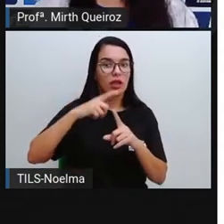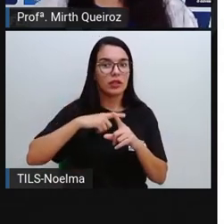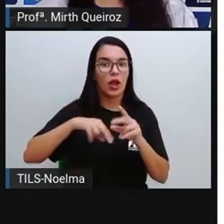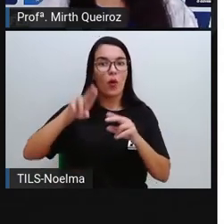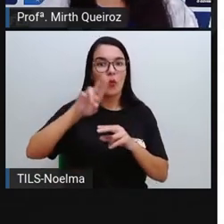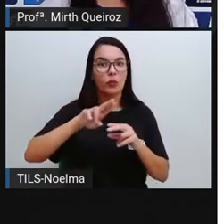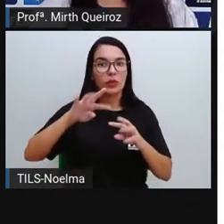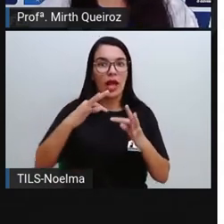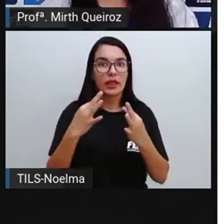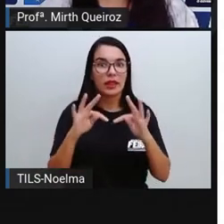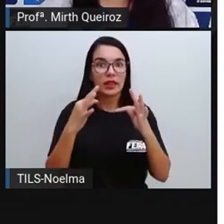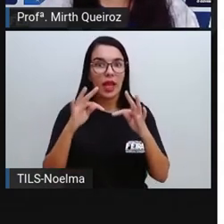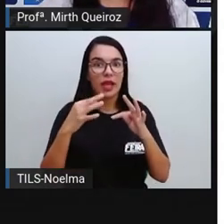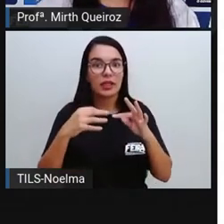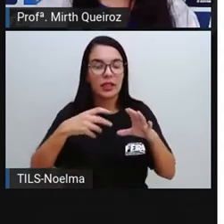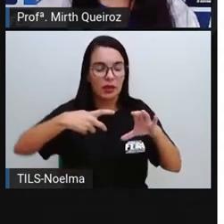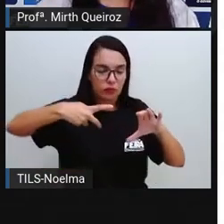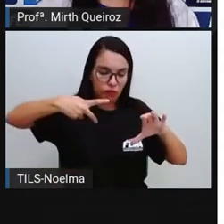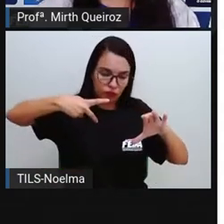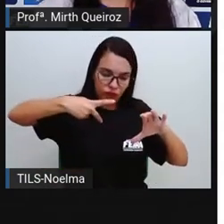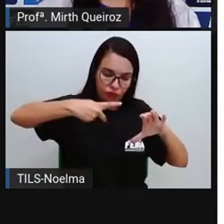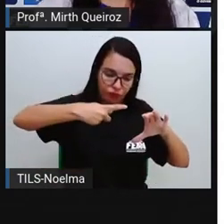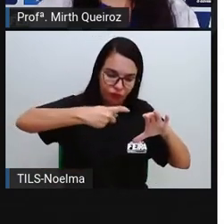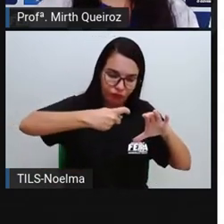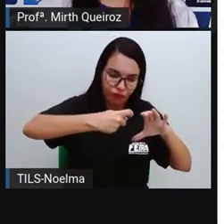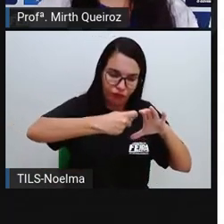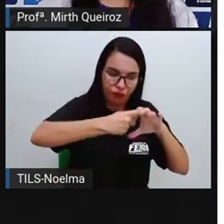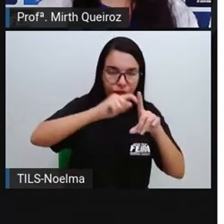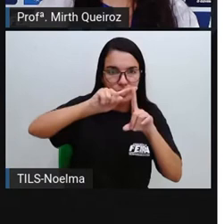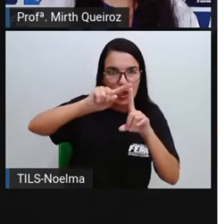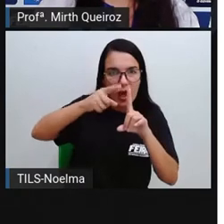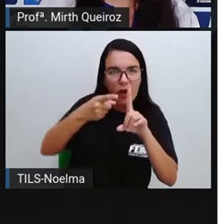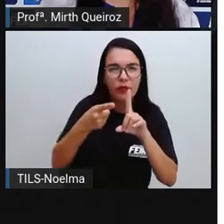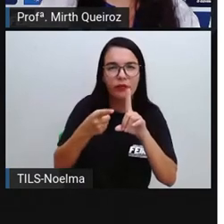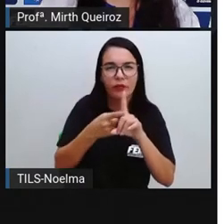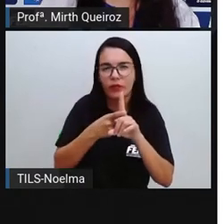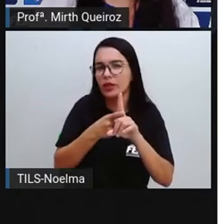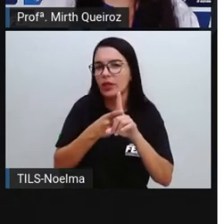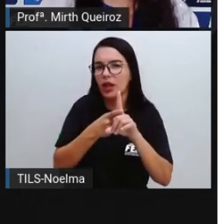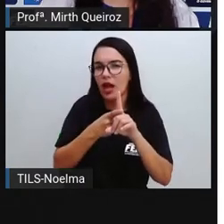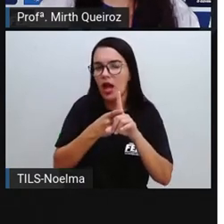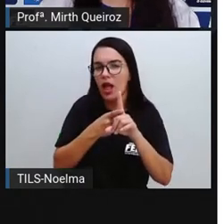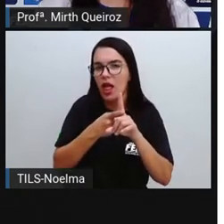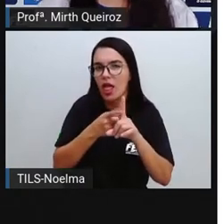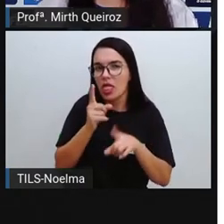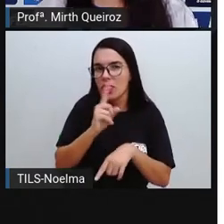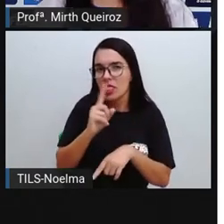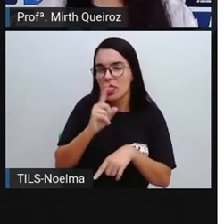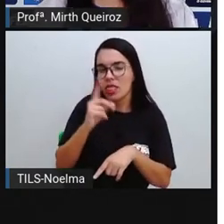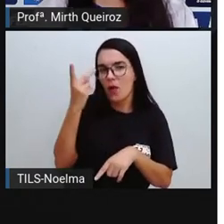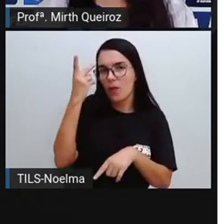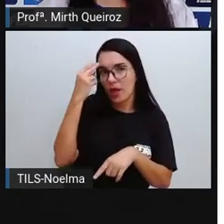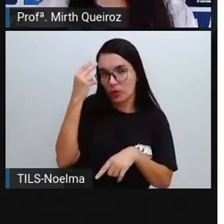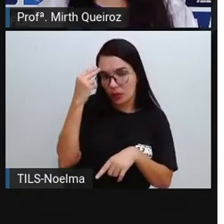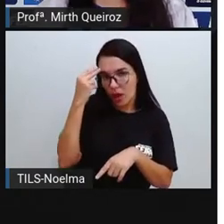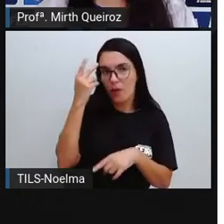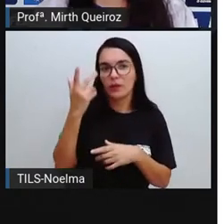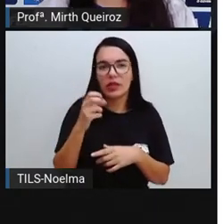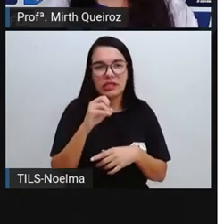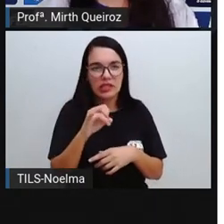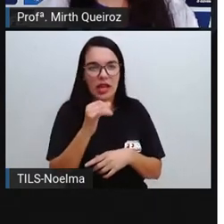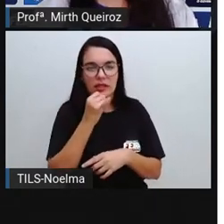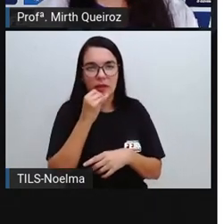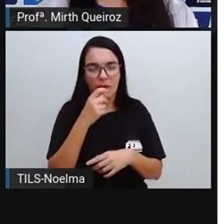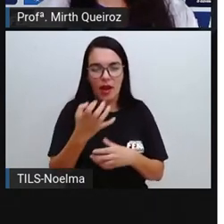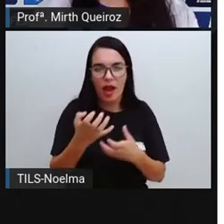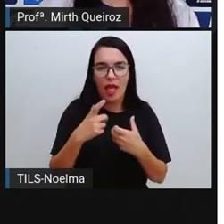inseminação artificial, né? Inclusive, quando se quer uma vaca leiteira, né? Para produzir muito leite ali,